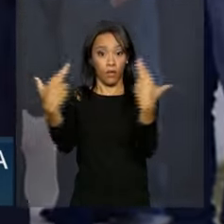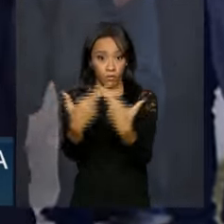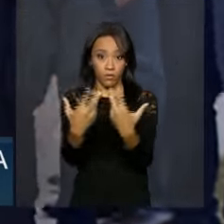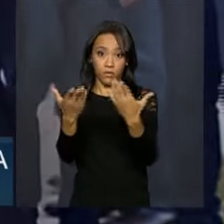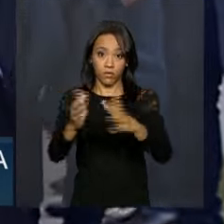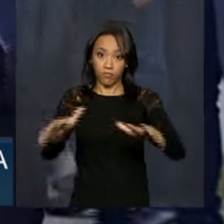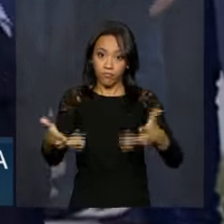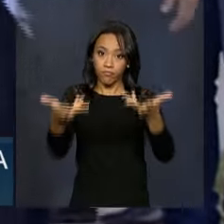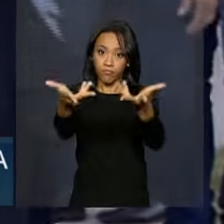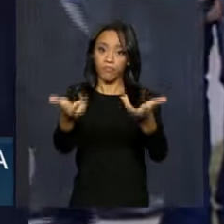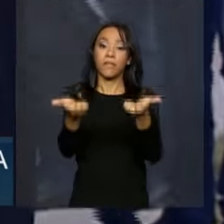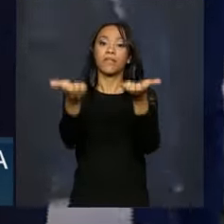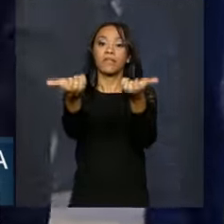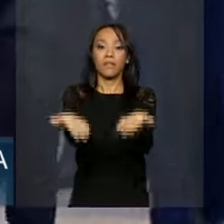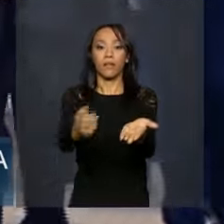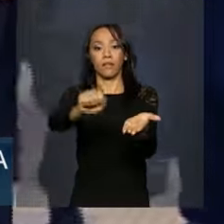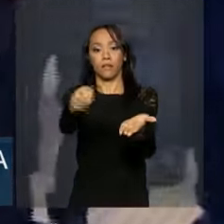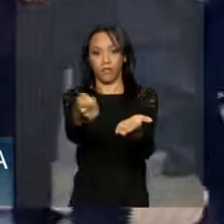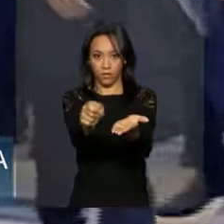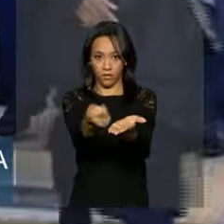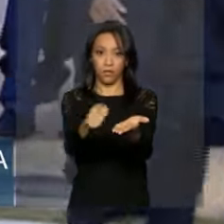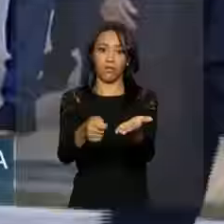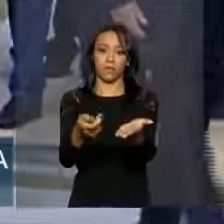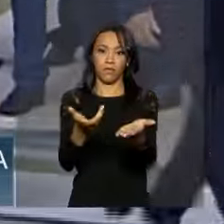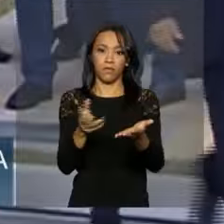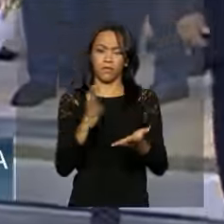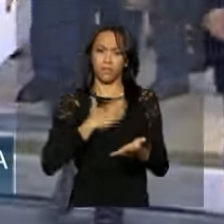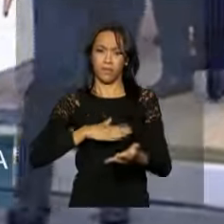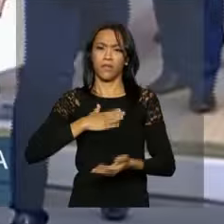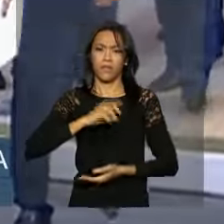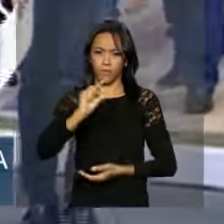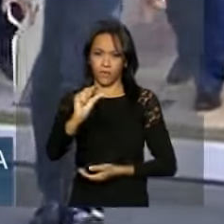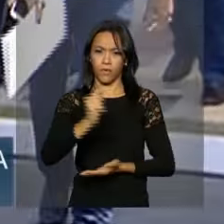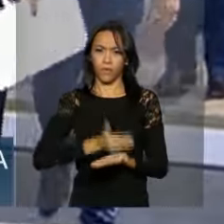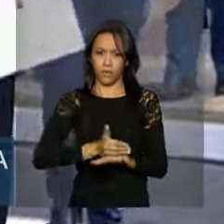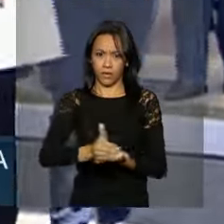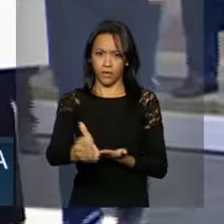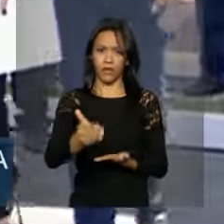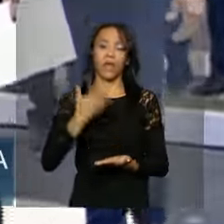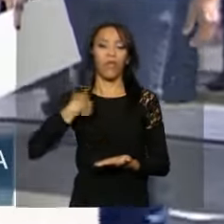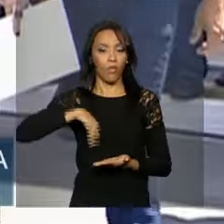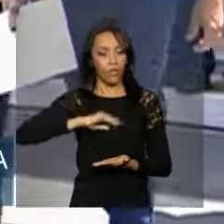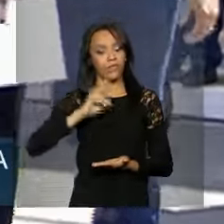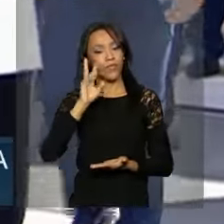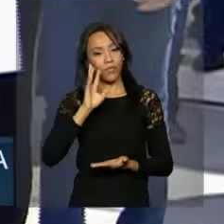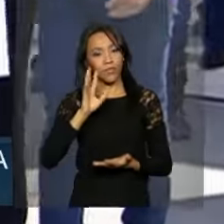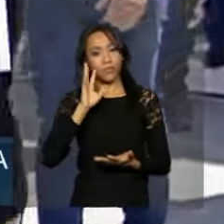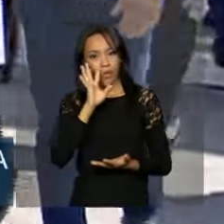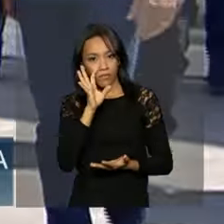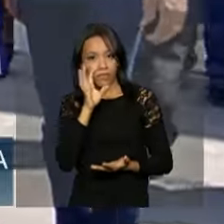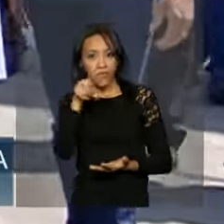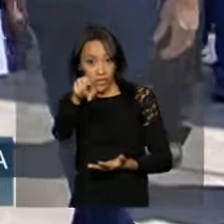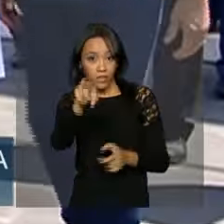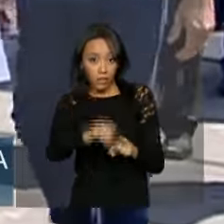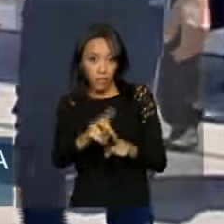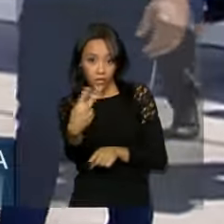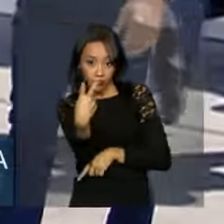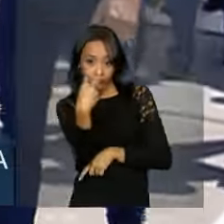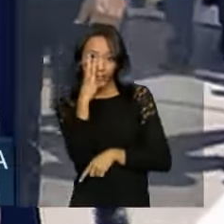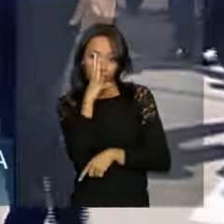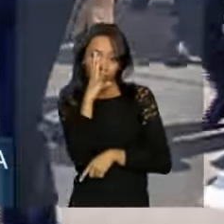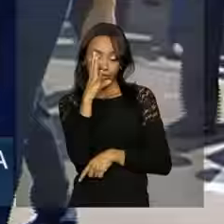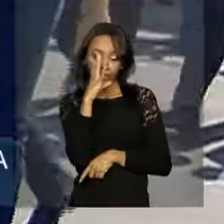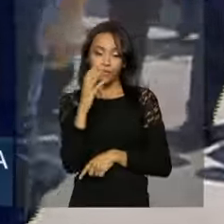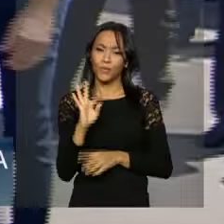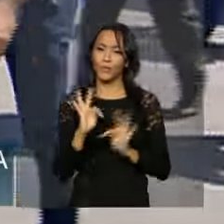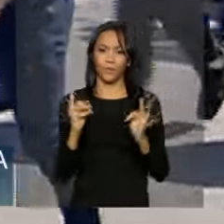cerimônia realizada daqui a poucos minutos. Nós vamos acompanhar, e você também, ao vivo, tudo aqui na TV NBR.